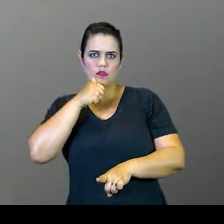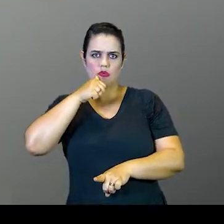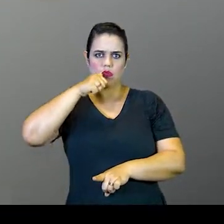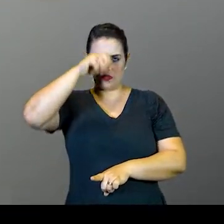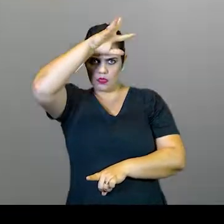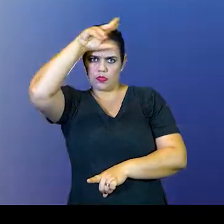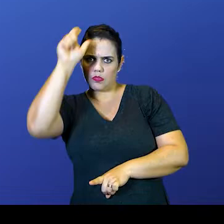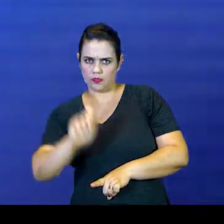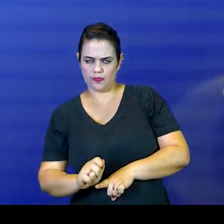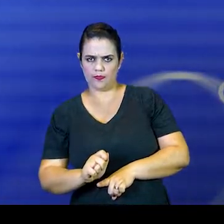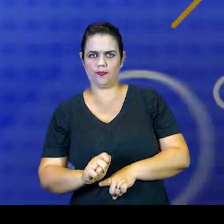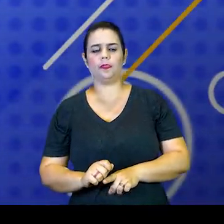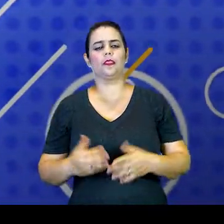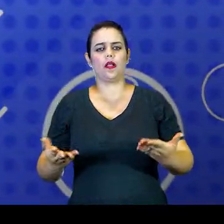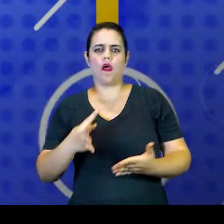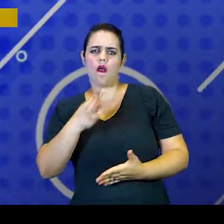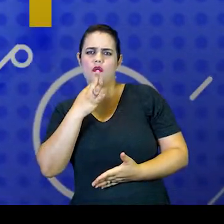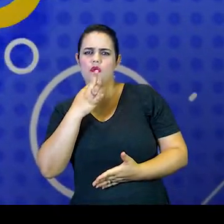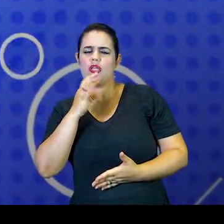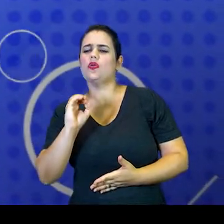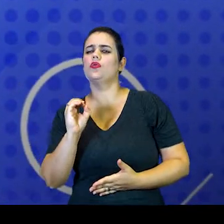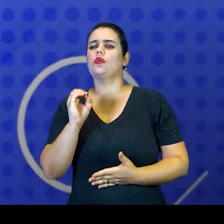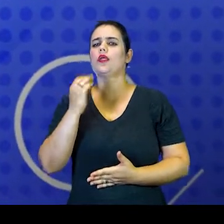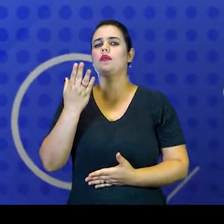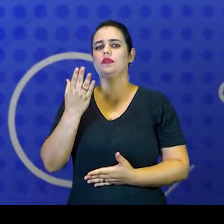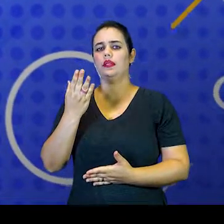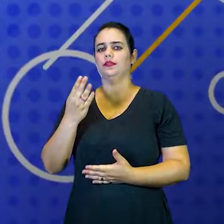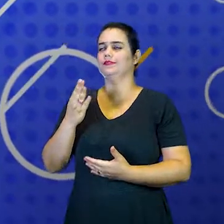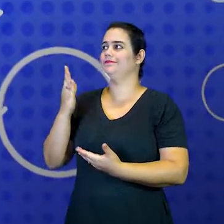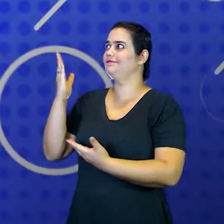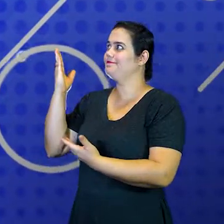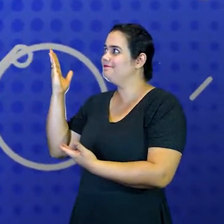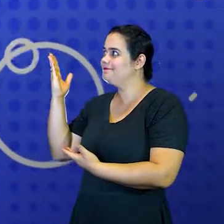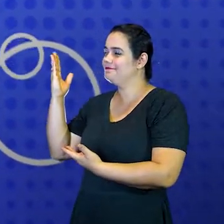Grosso do Sul. Conheça agora o que vem sendo feito.